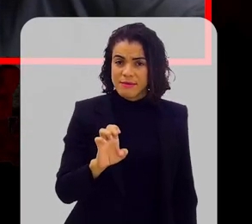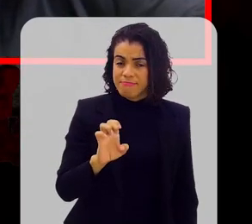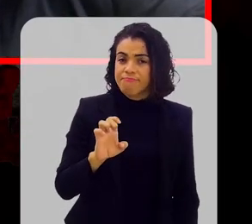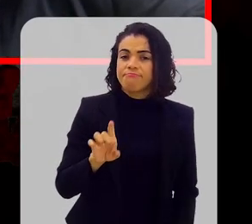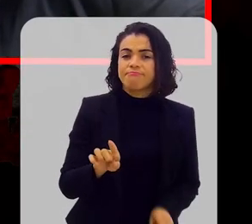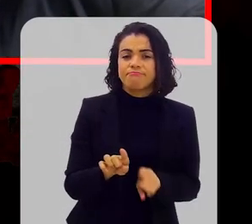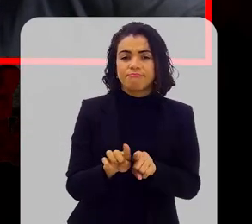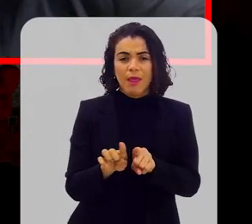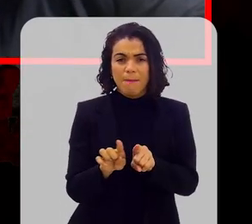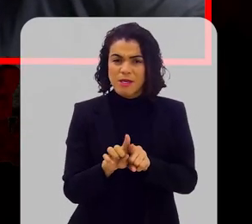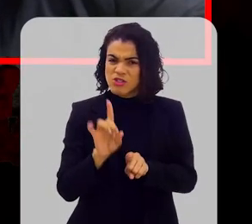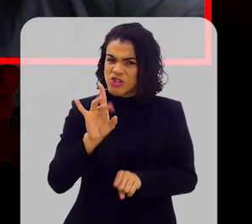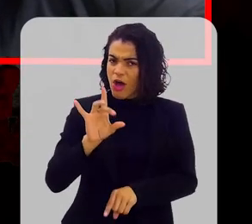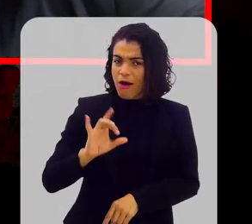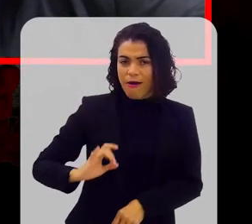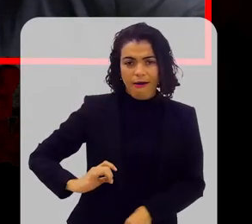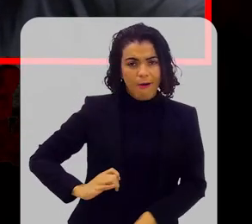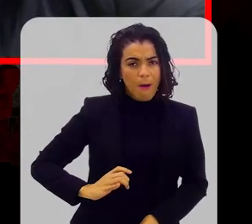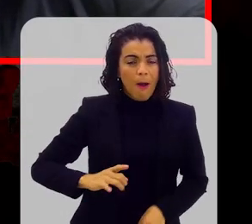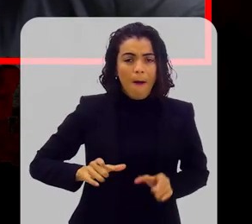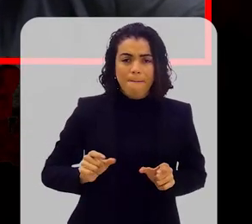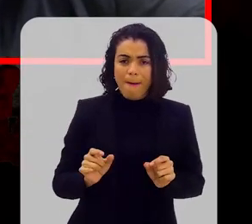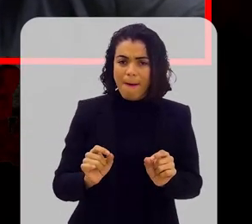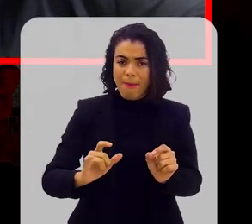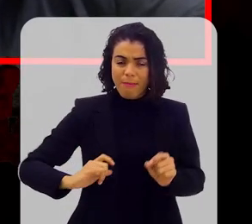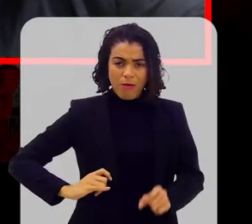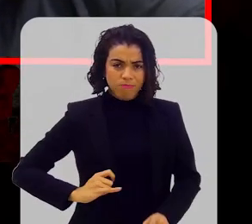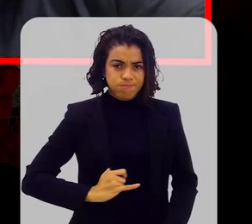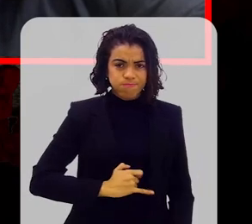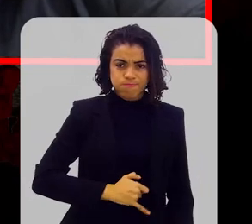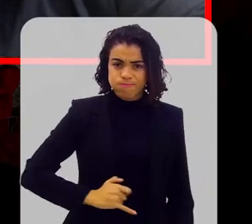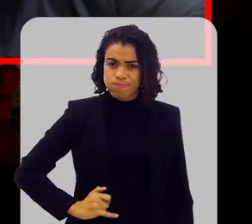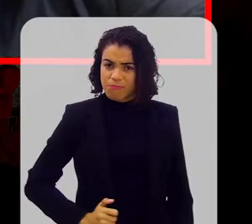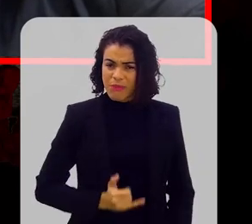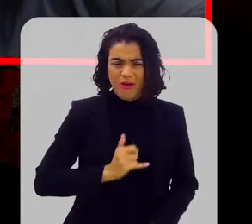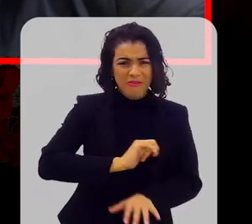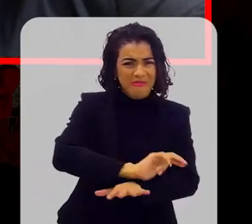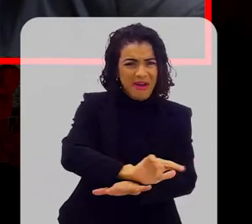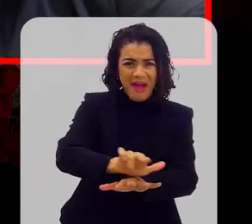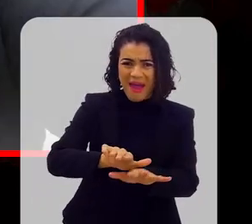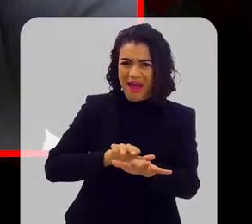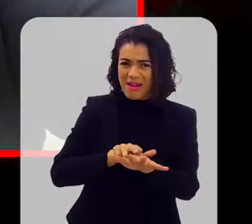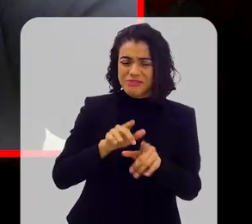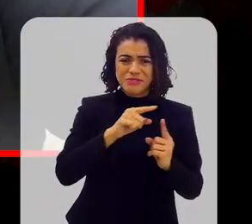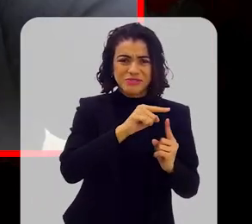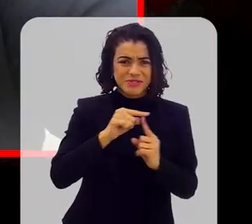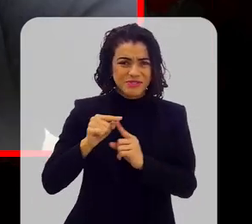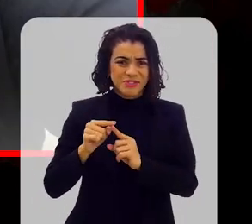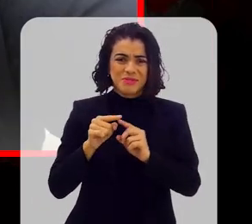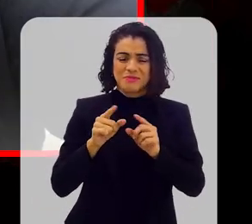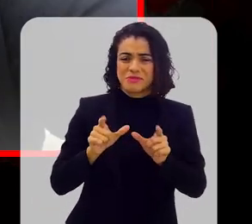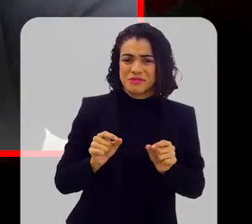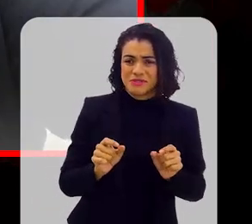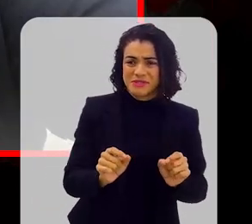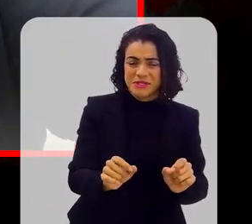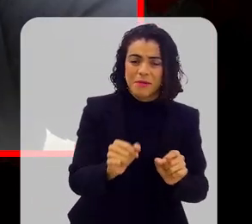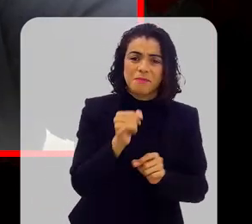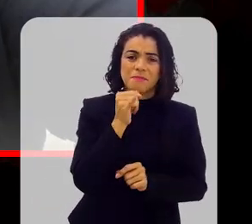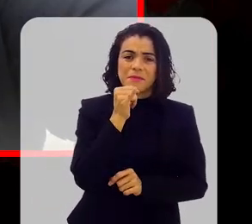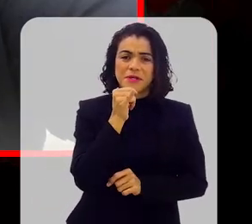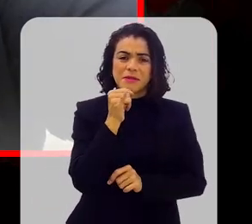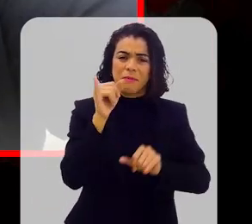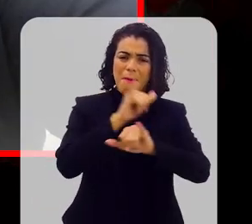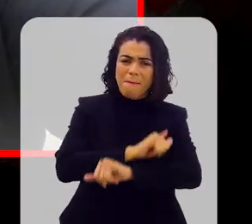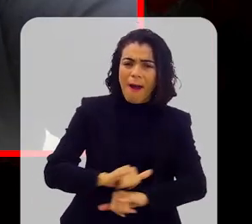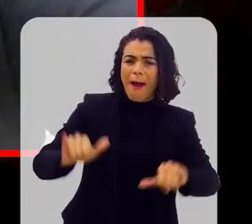Aliás, não só em câncer de intestino, mas em muitos tumores. Talvez o principal fator de risco populacional, apesar